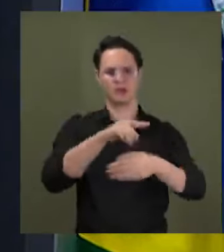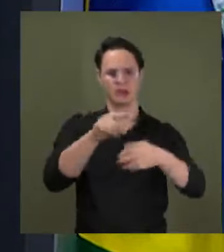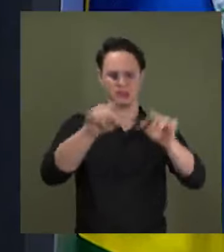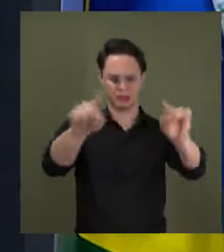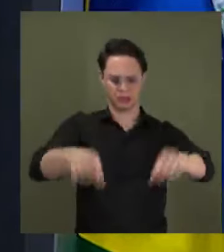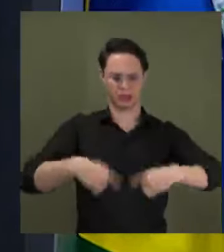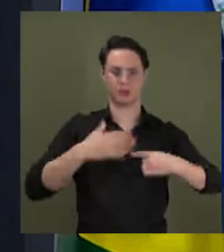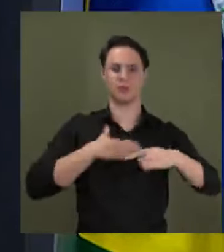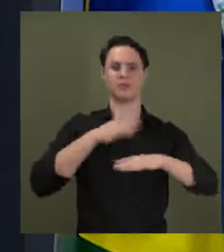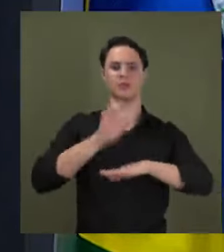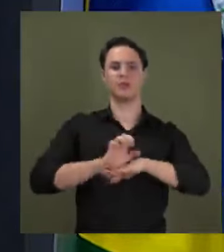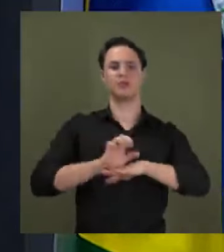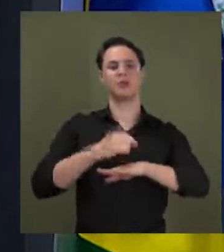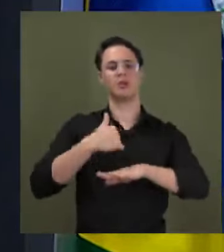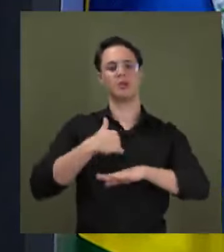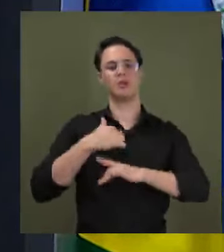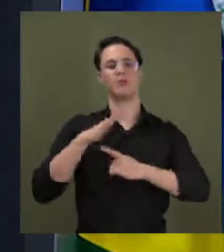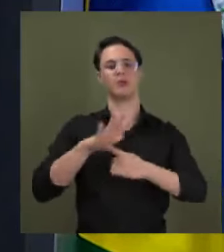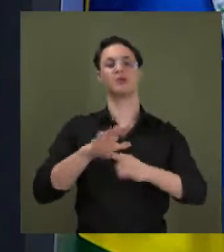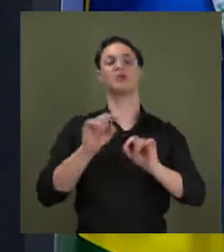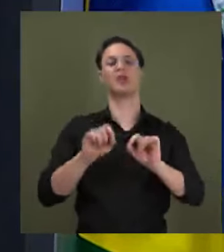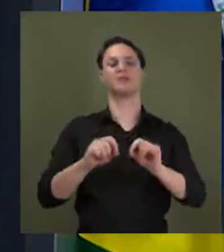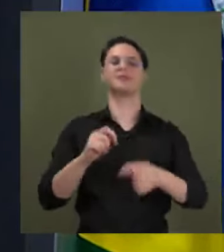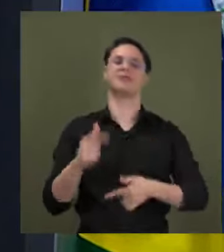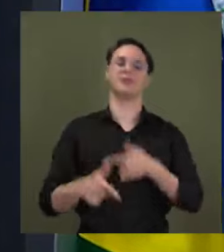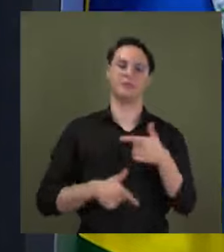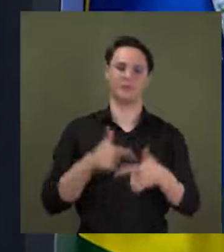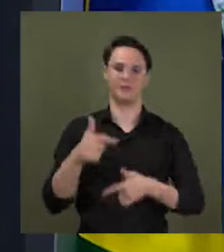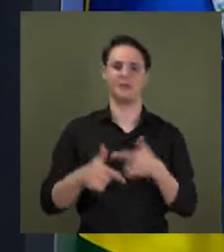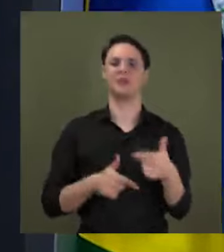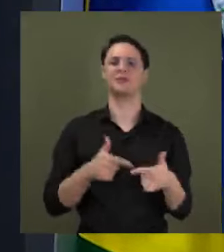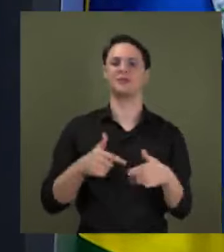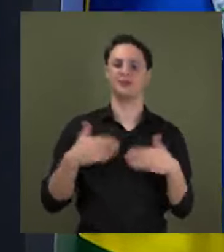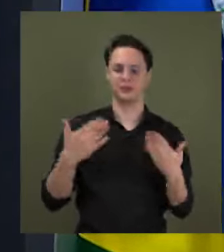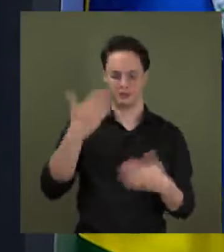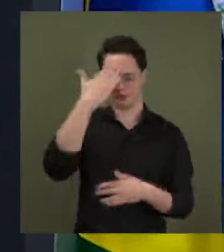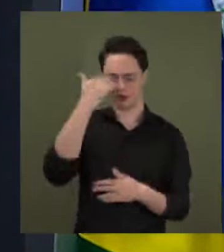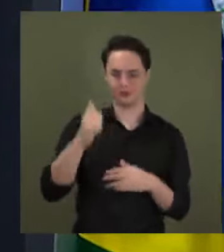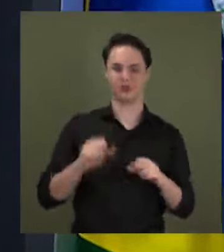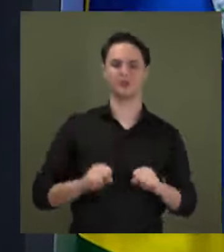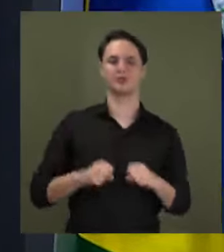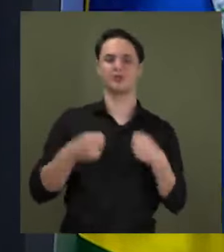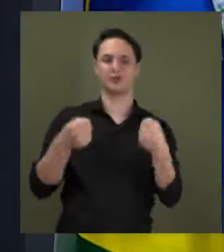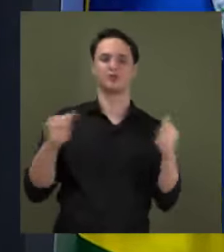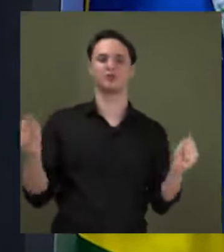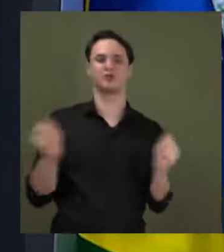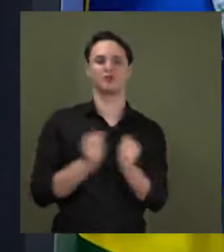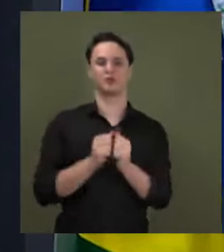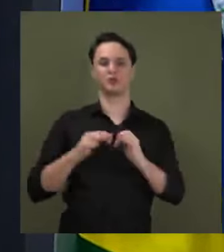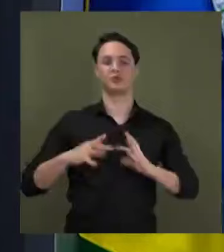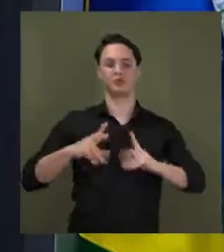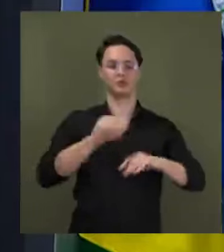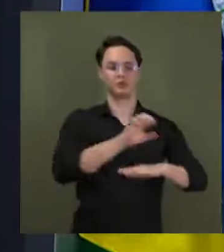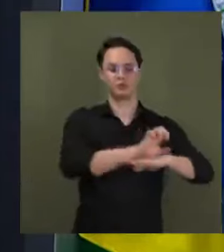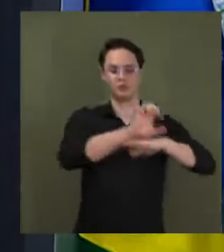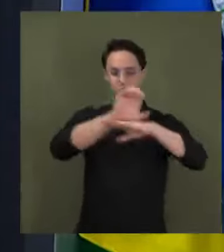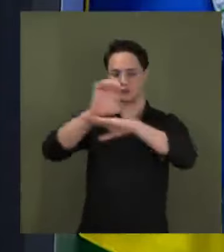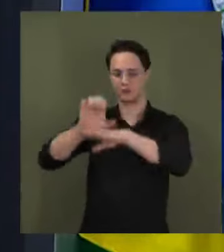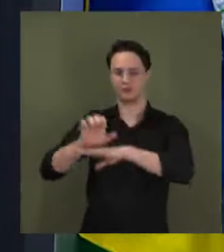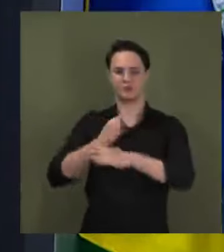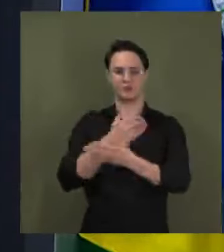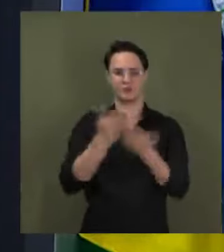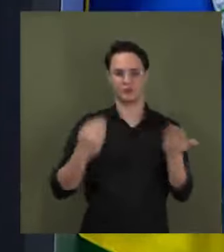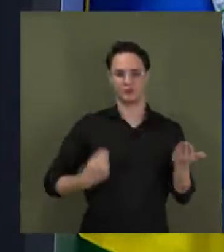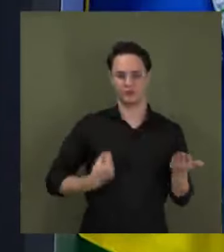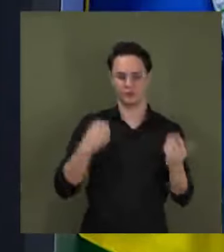defendo com trabalho. É isso que eu acredito e eu sei que é o esforço compartilhado em todos os estados pelos colegas que estão